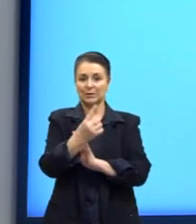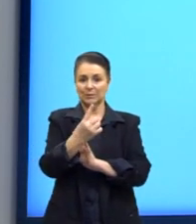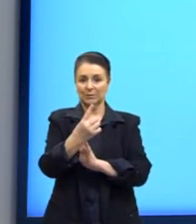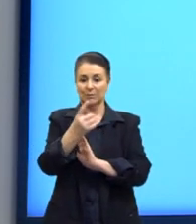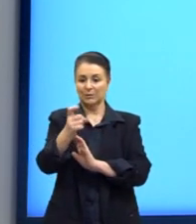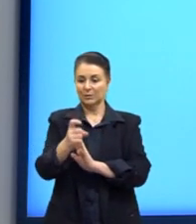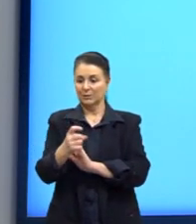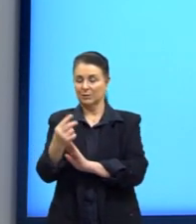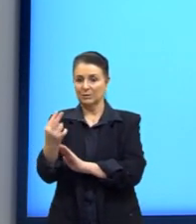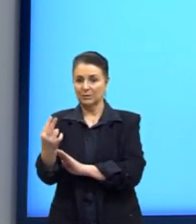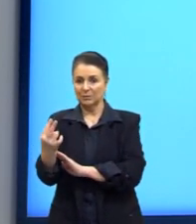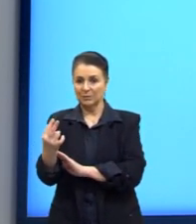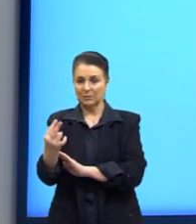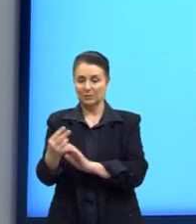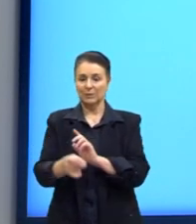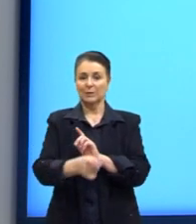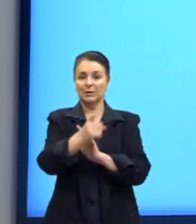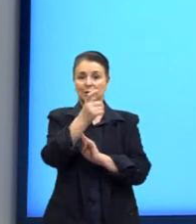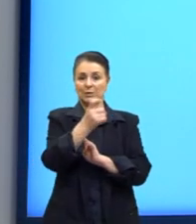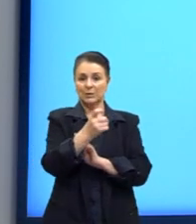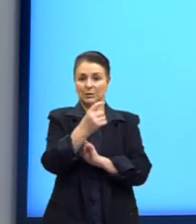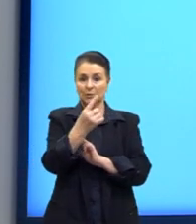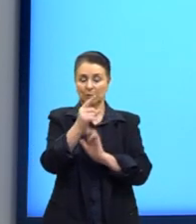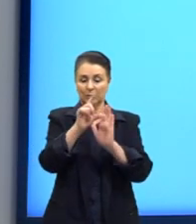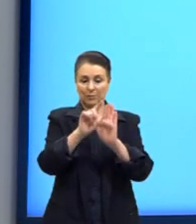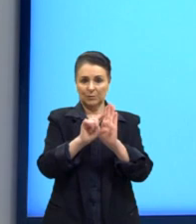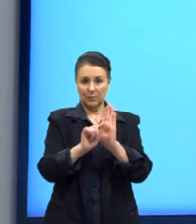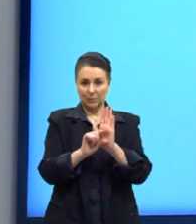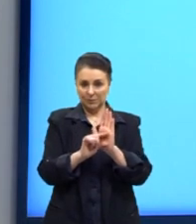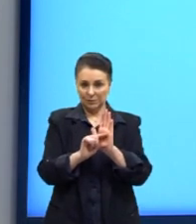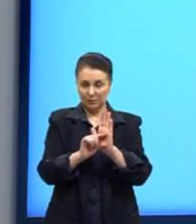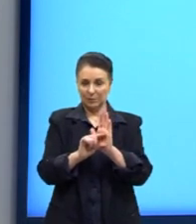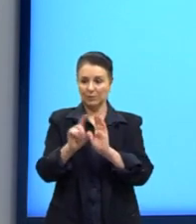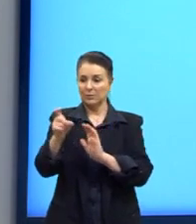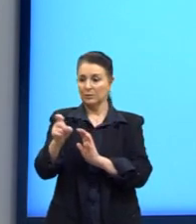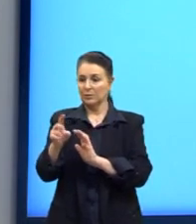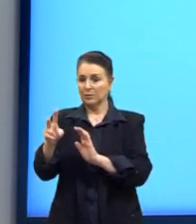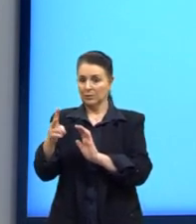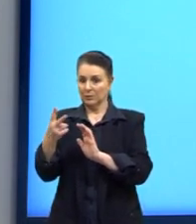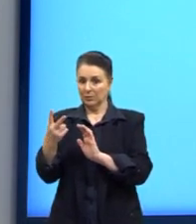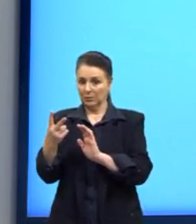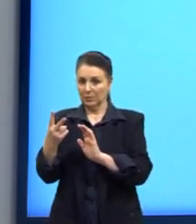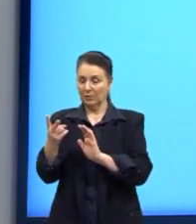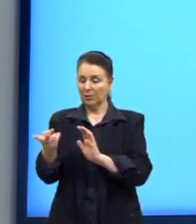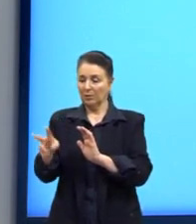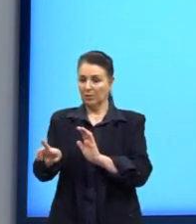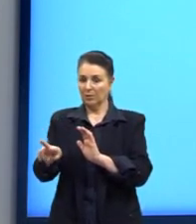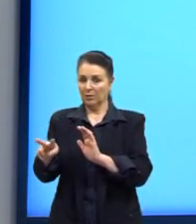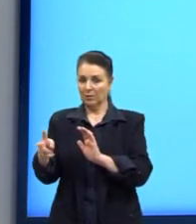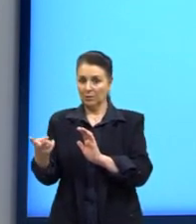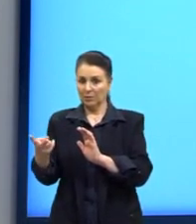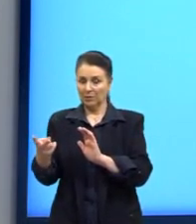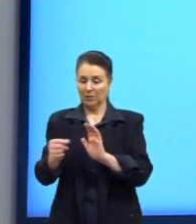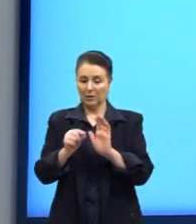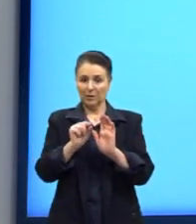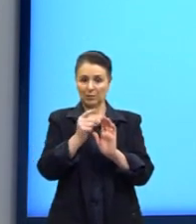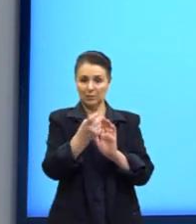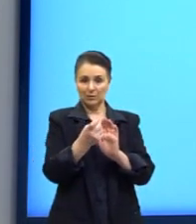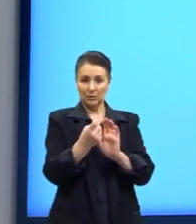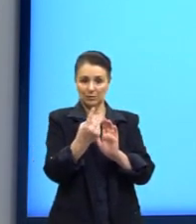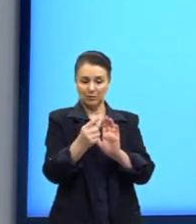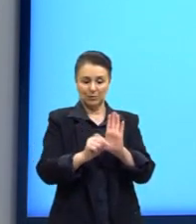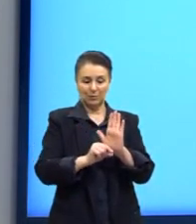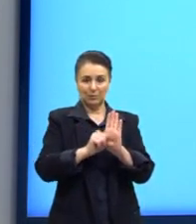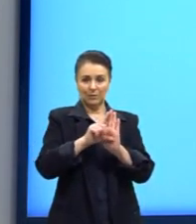x2, o x1 menor que o x2, a função tem o crescimento contrário. A função do x1 é maior e a